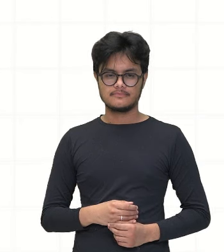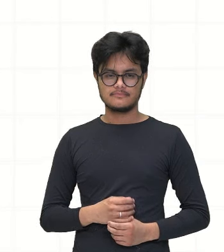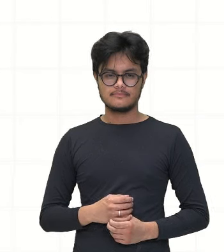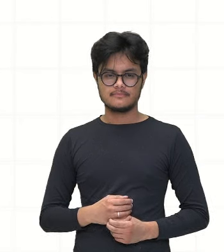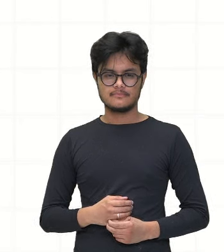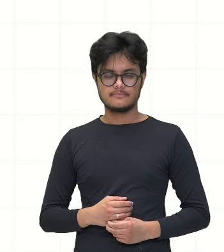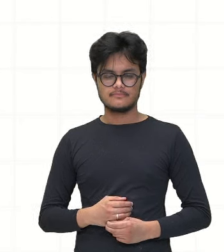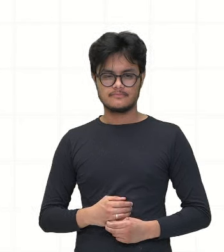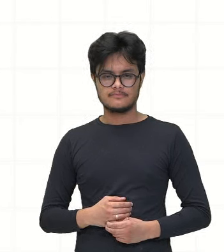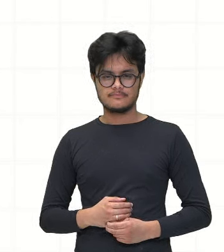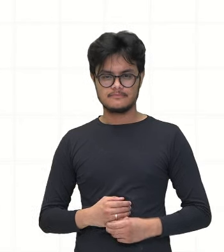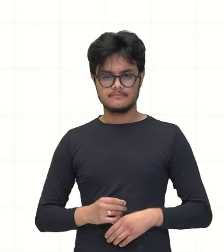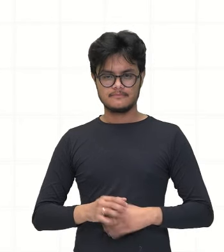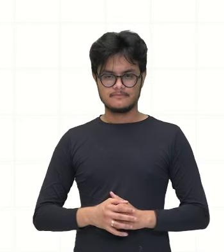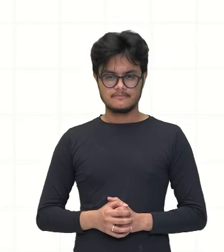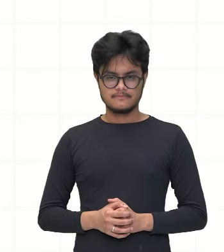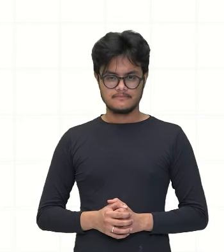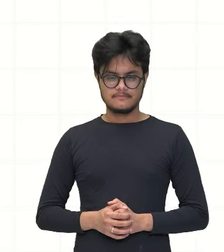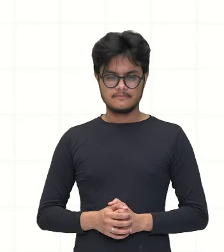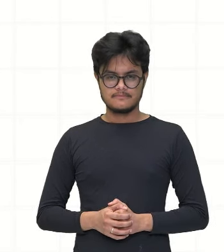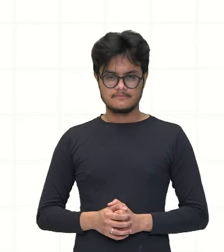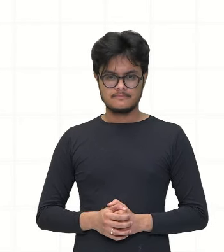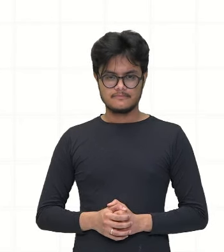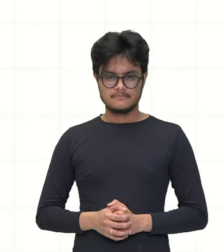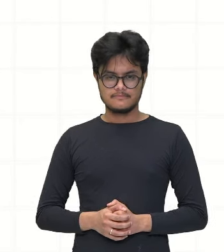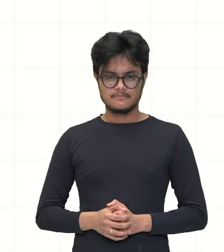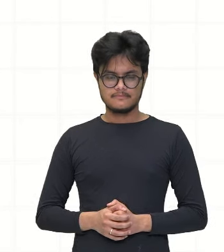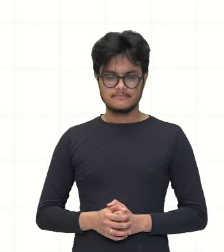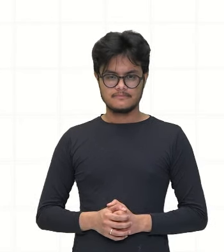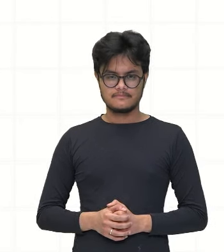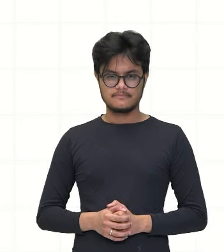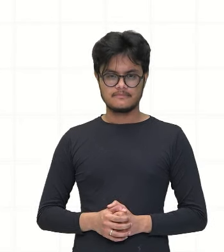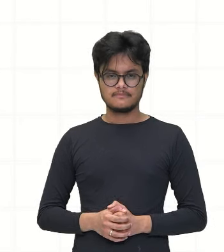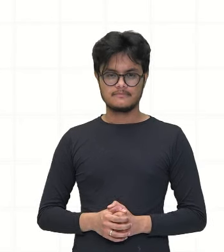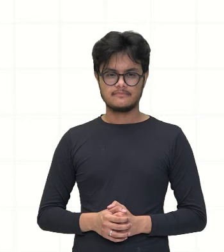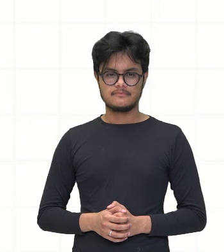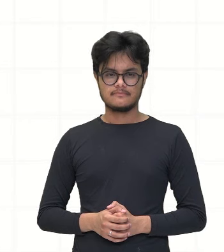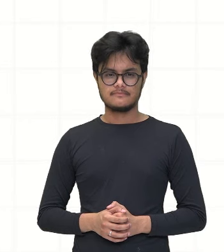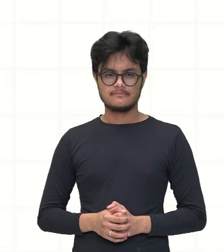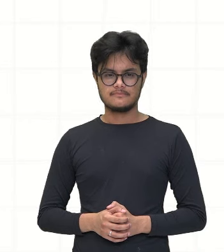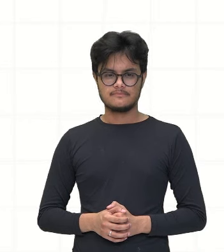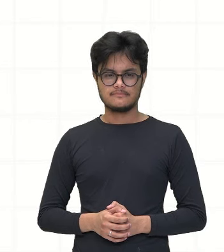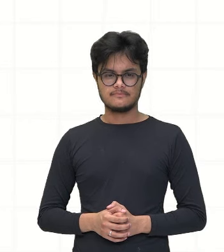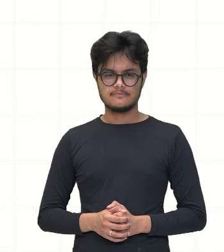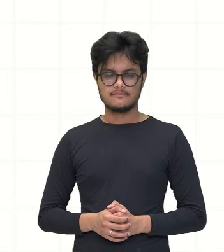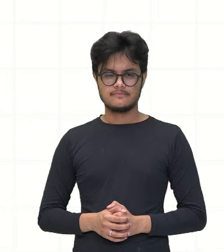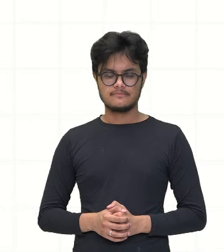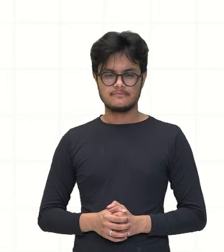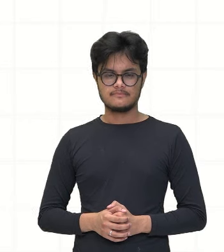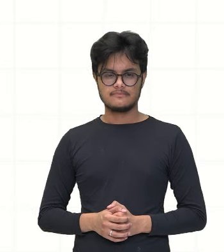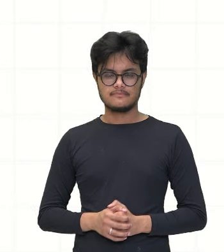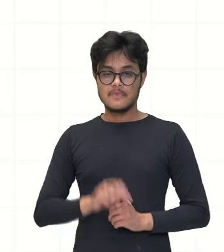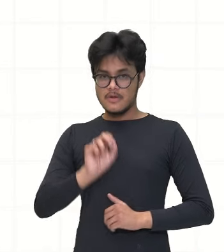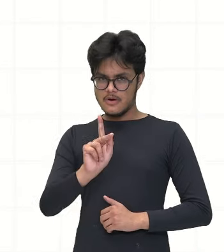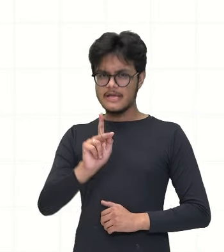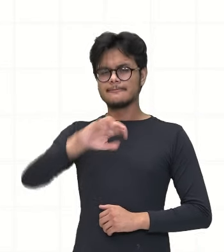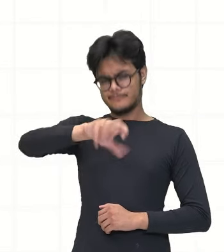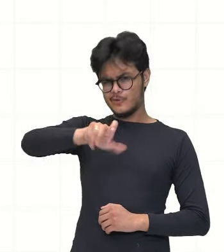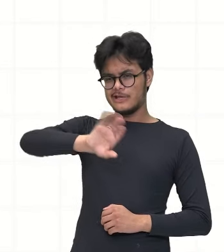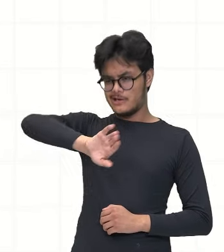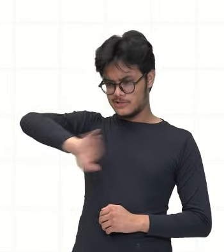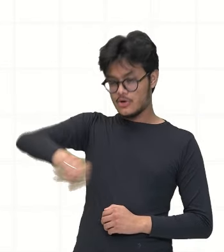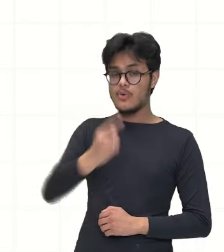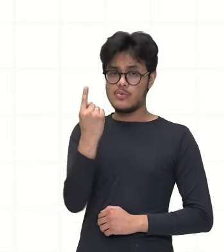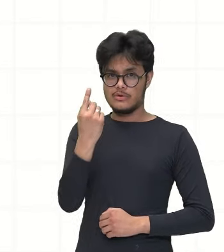seja, e aí essas quatro torneiras, elas demoram seis horas para encher esse balde. Então, se você tira uma torneira, vai ficar só